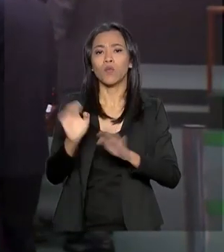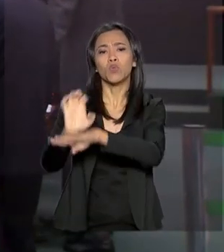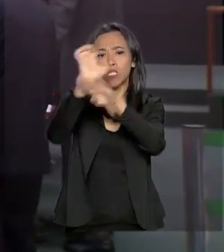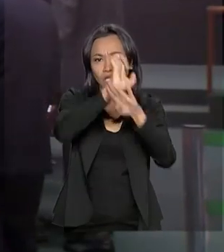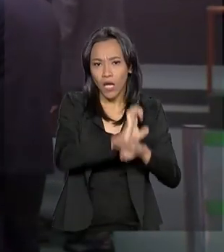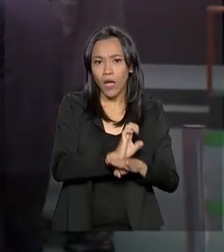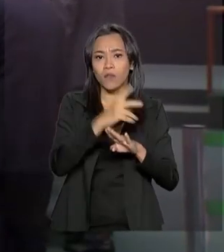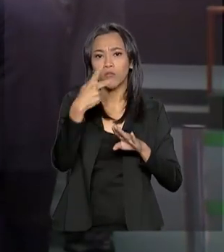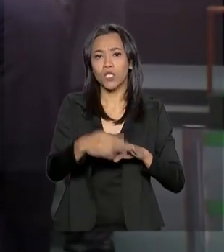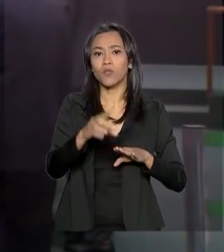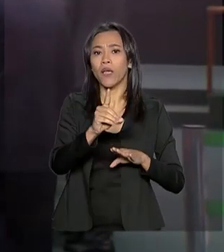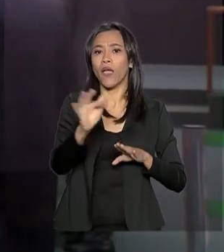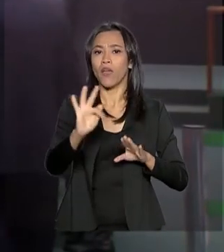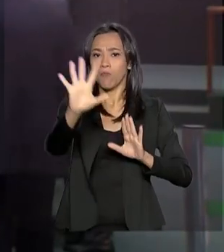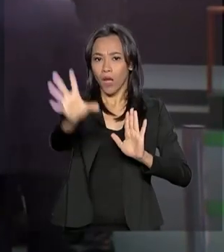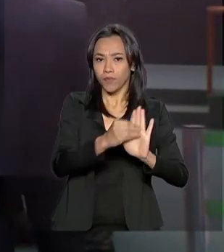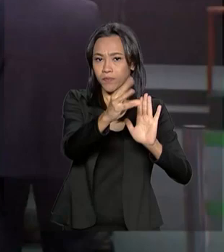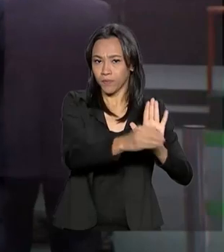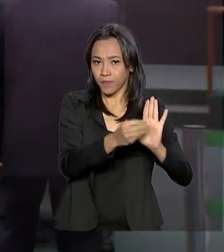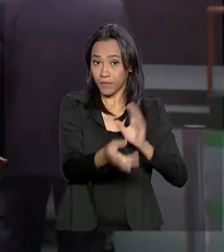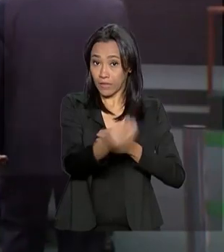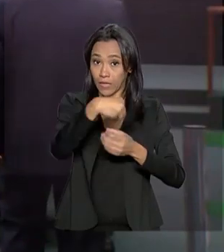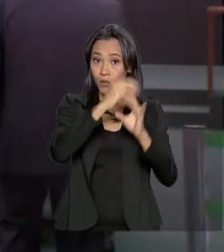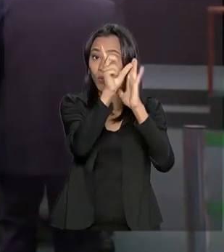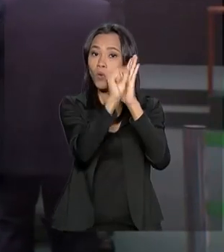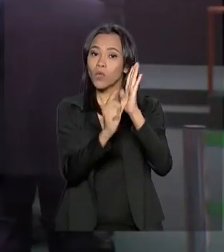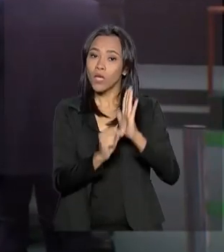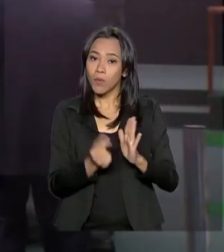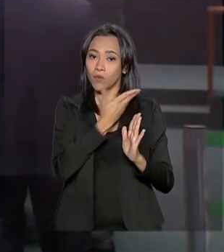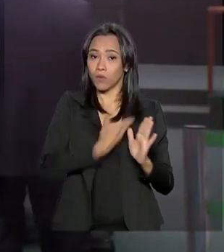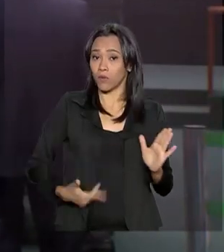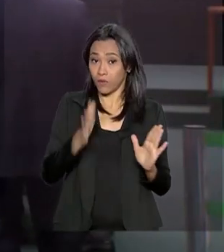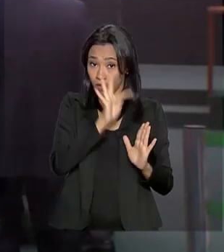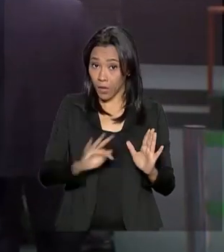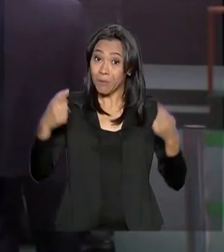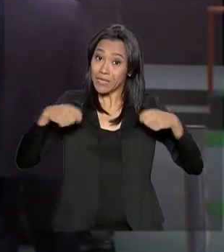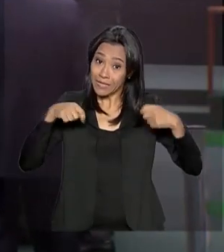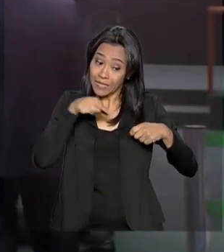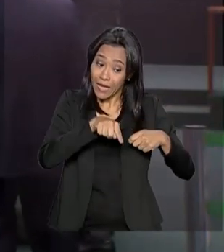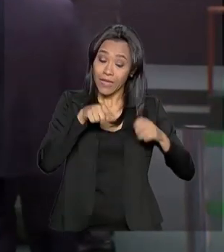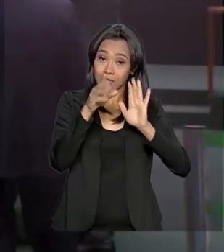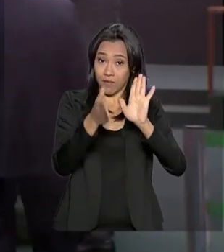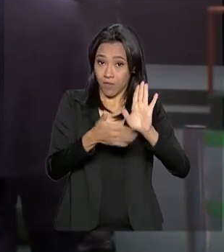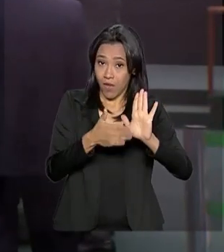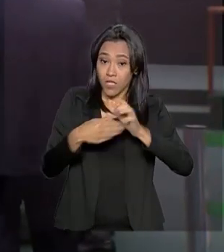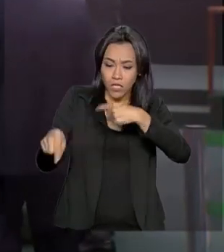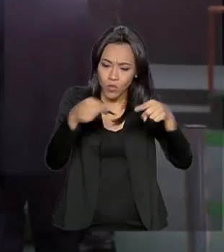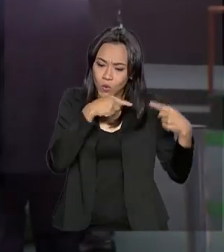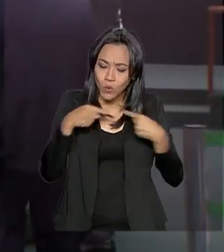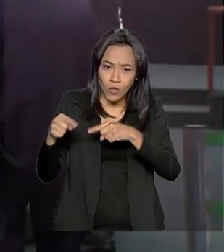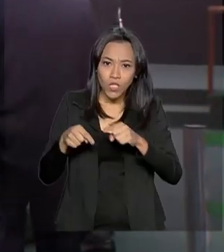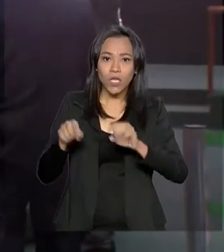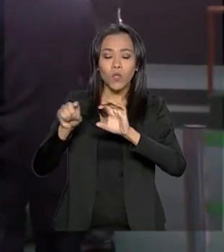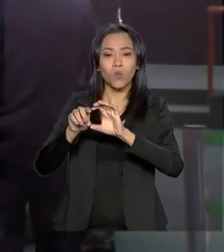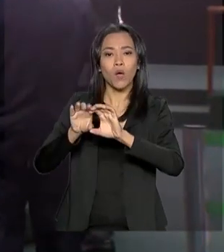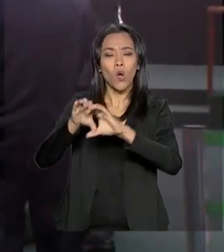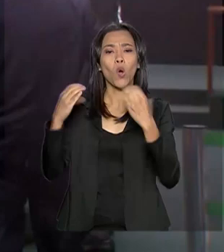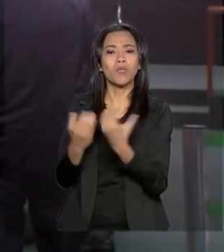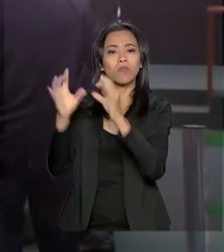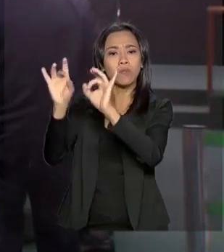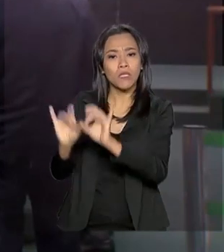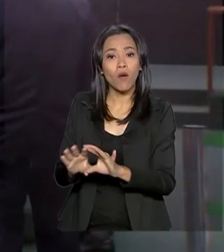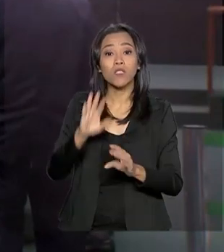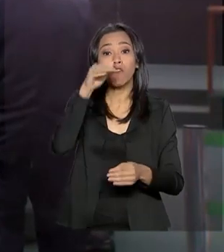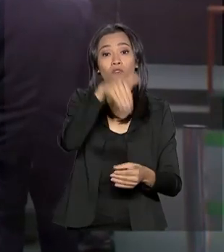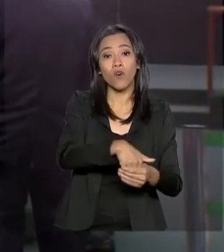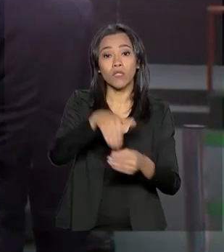Federal ao Orçamento da União. Essa PEC ainda precisa ser discutida numa comissão especial e depois votada em dois turnos aqui no